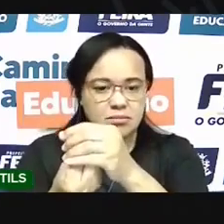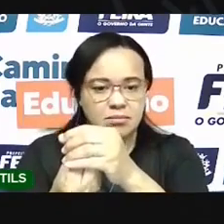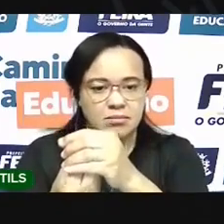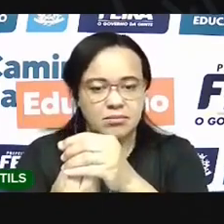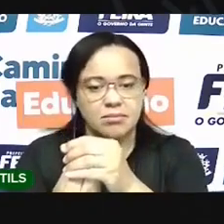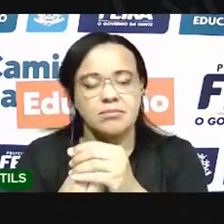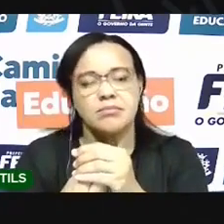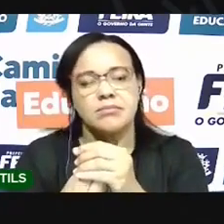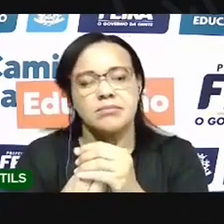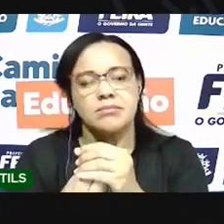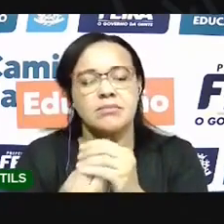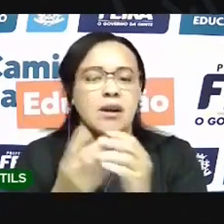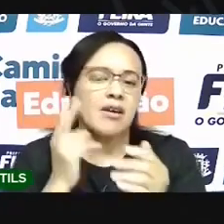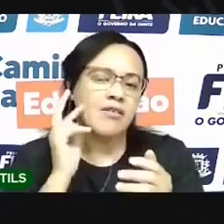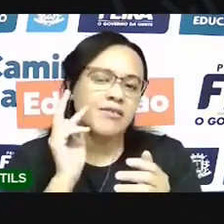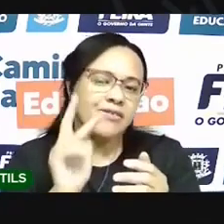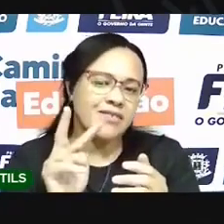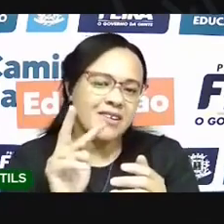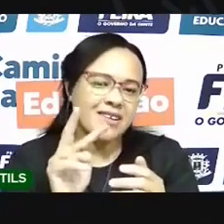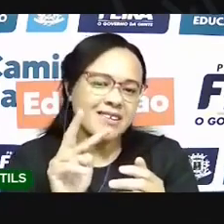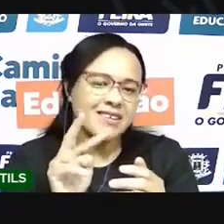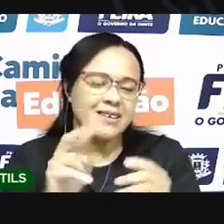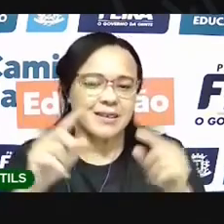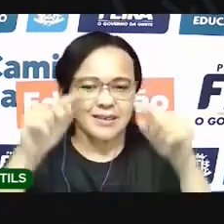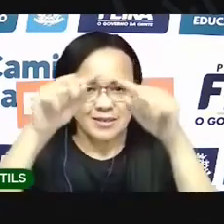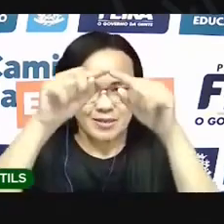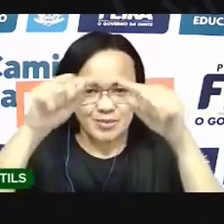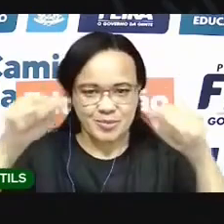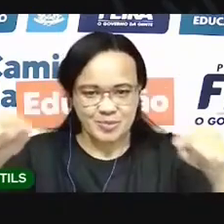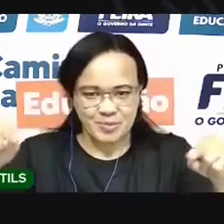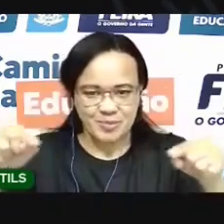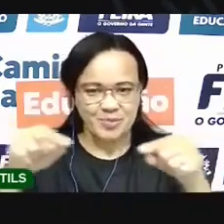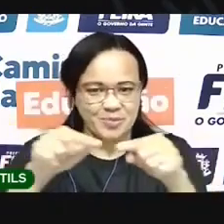E aí a gente vai ter, ó Um triângulo